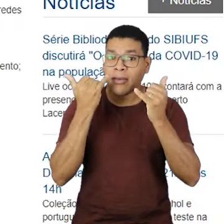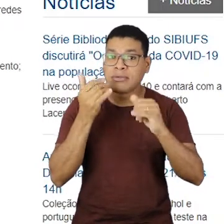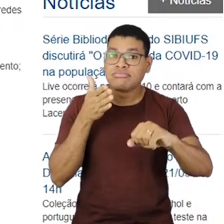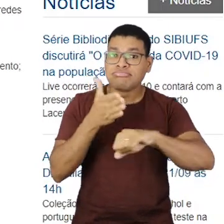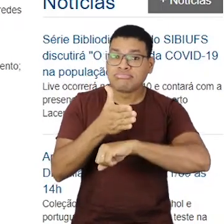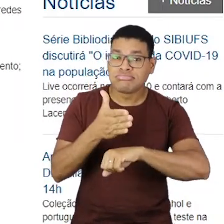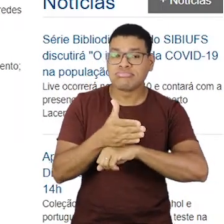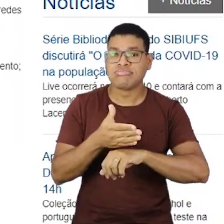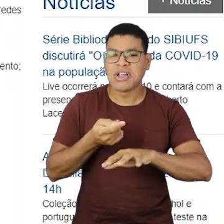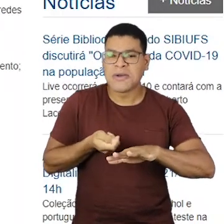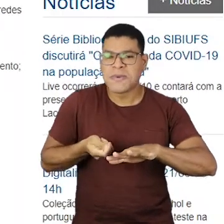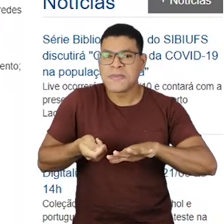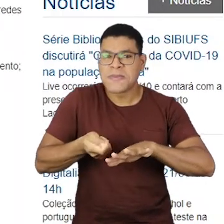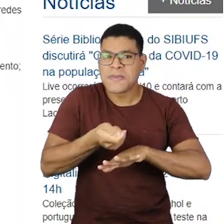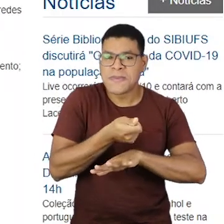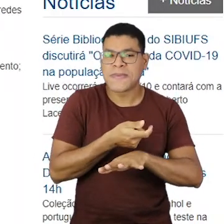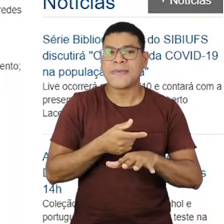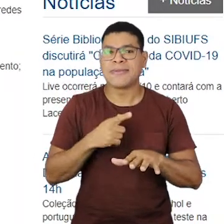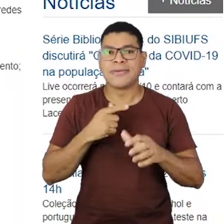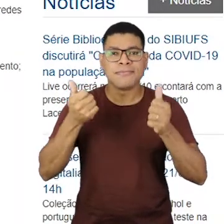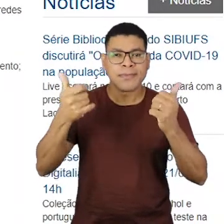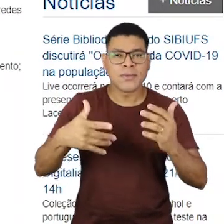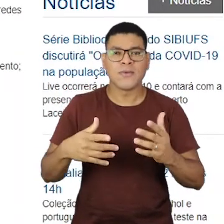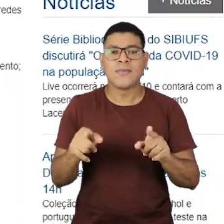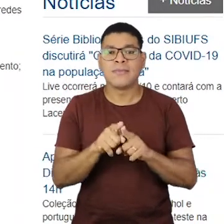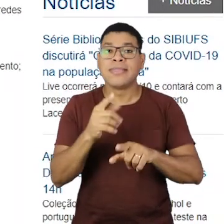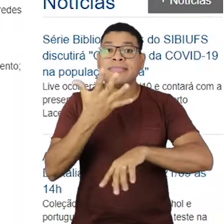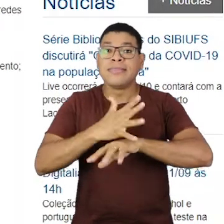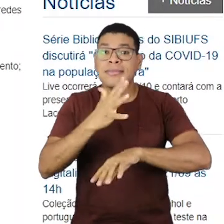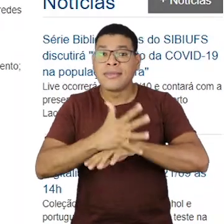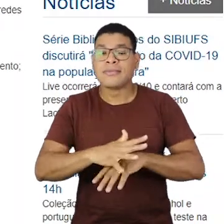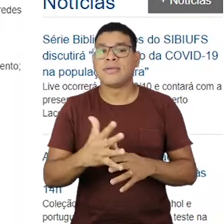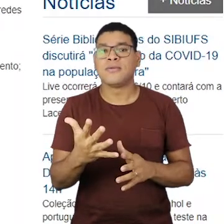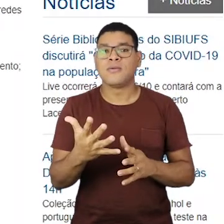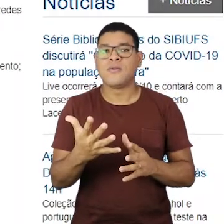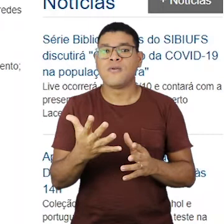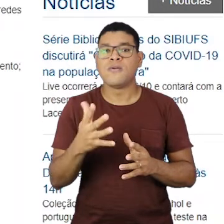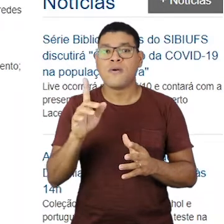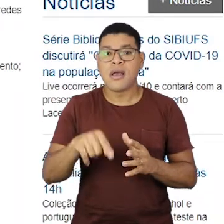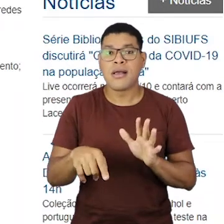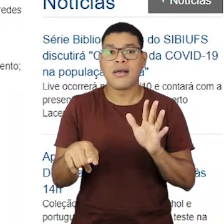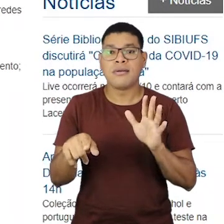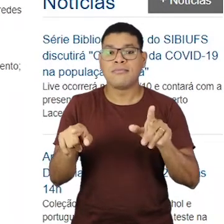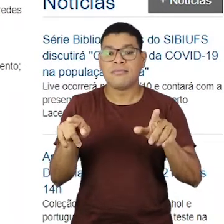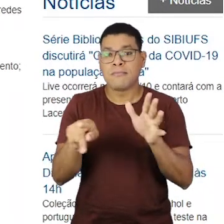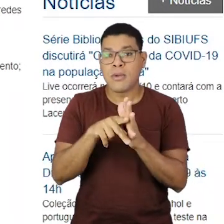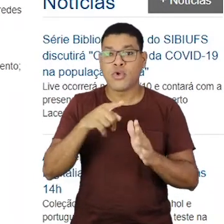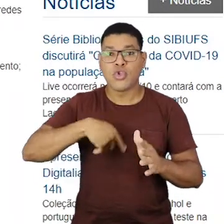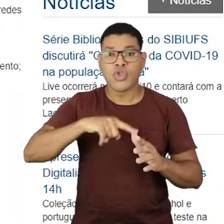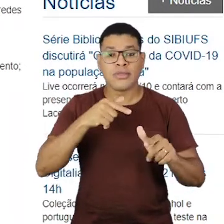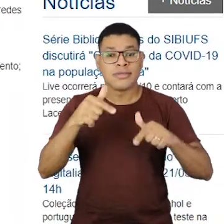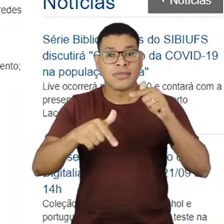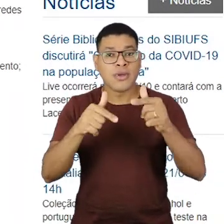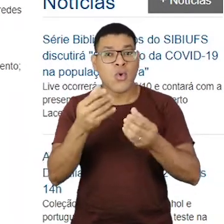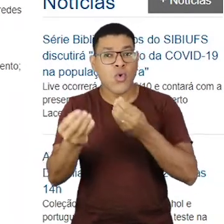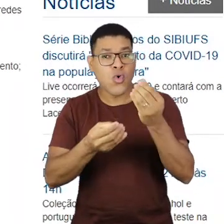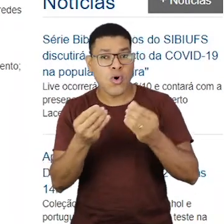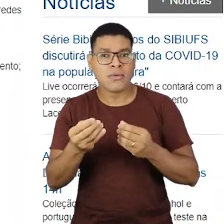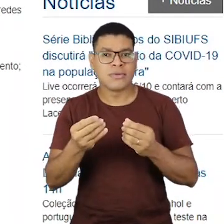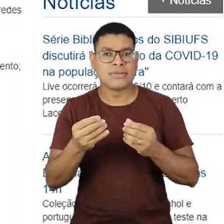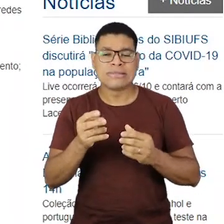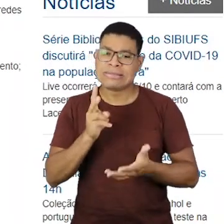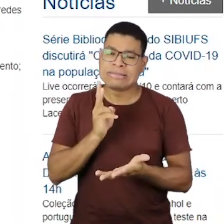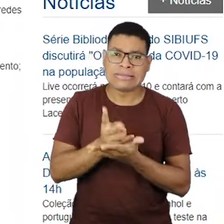acesso à informação, as fake news, informações sobre os nossos treinamentos, informações sobre os nossos serviços.